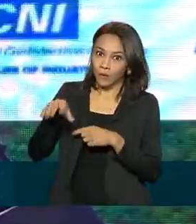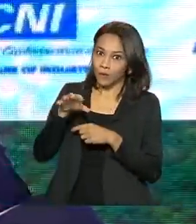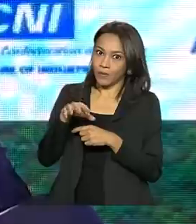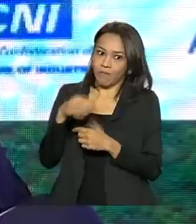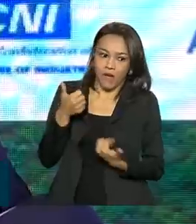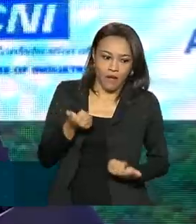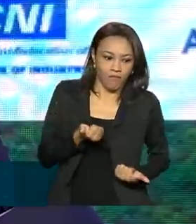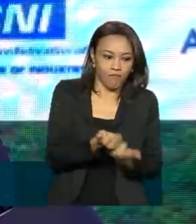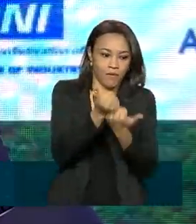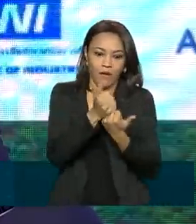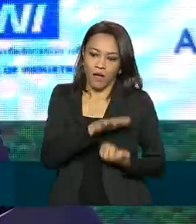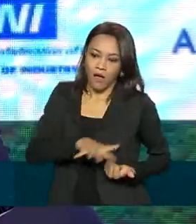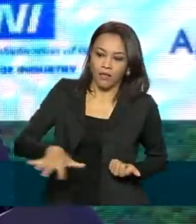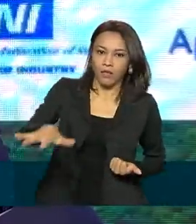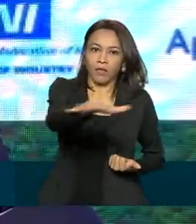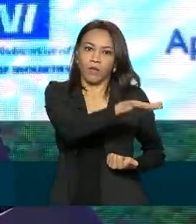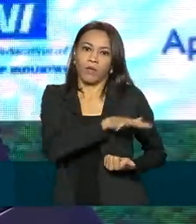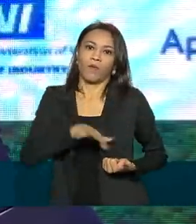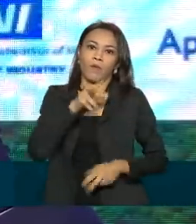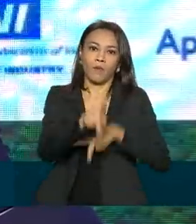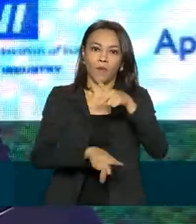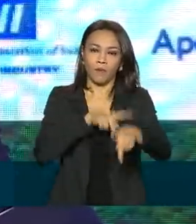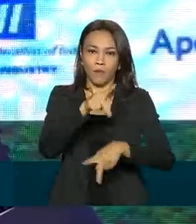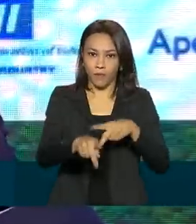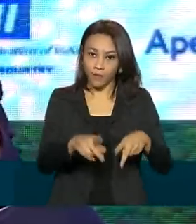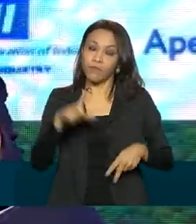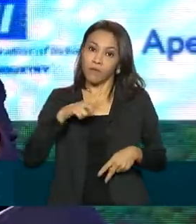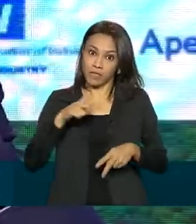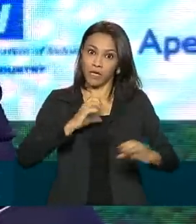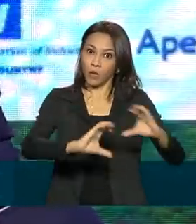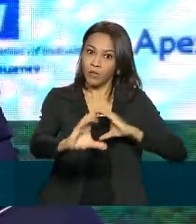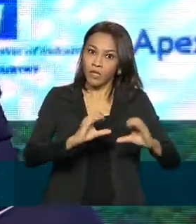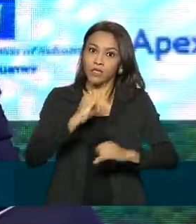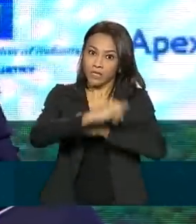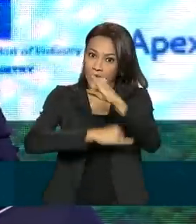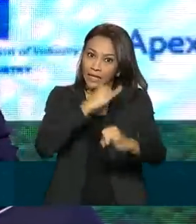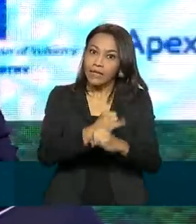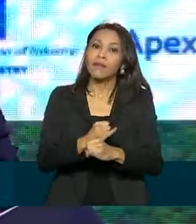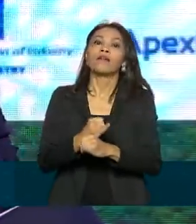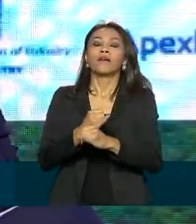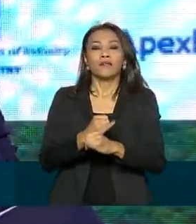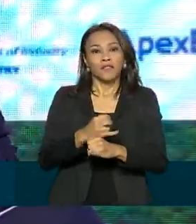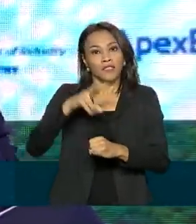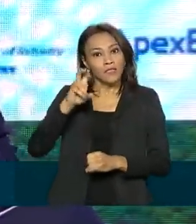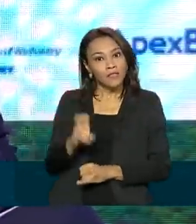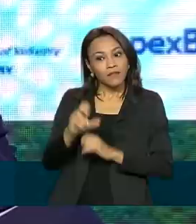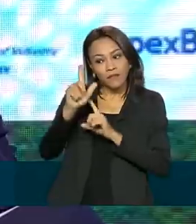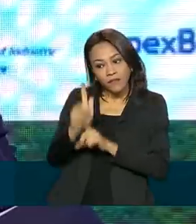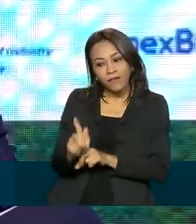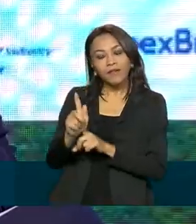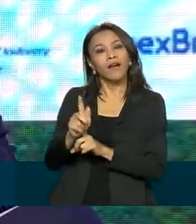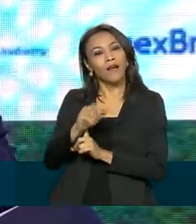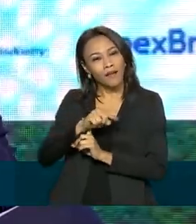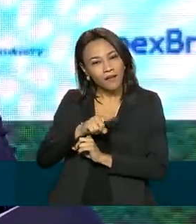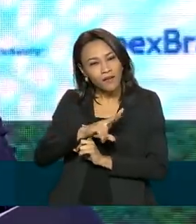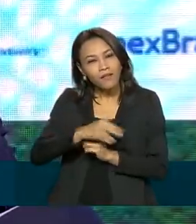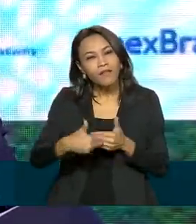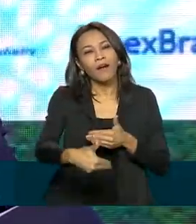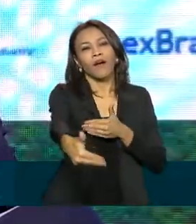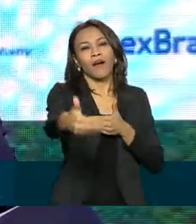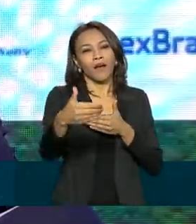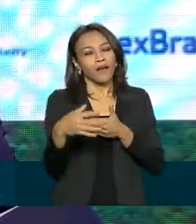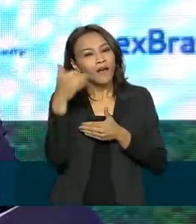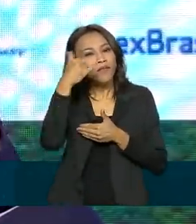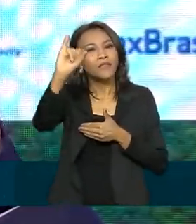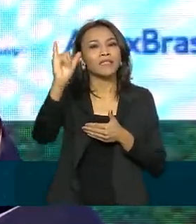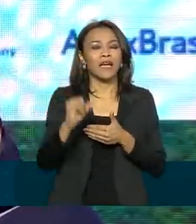toda a população, uma rede típica de telecomunicações na Amazônia, enterrada ou posteada, poderia implicar na destruição